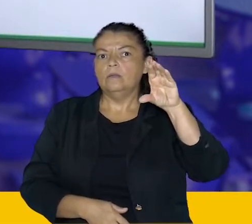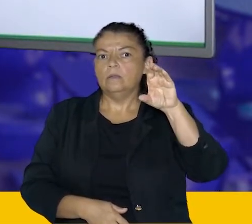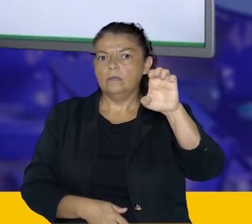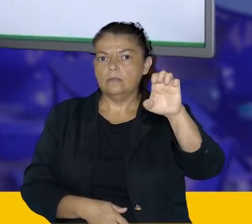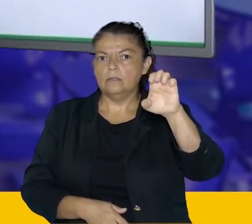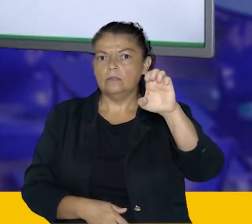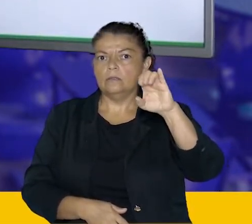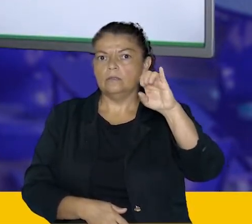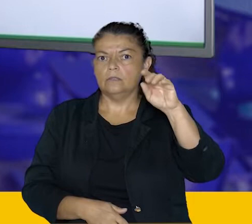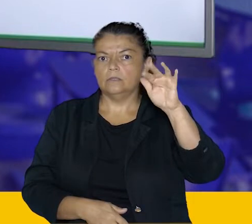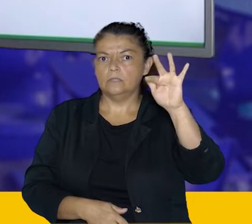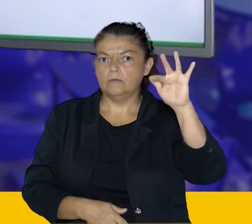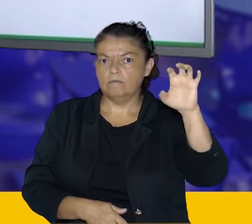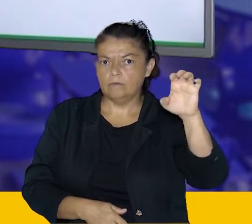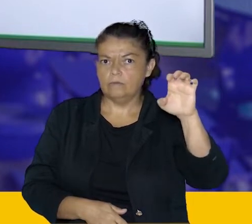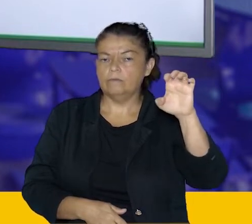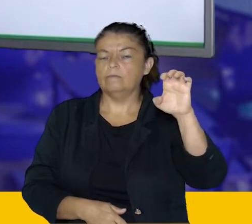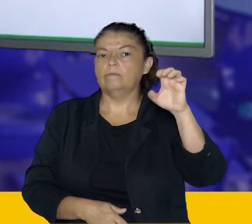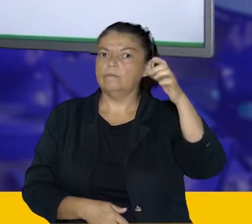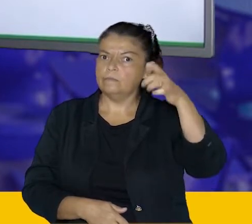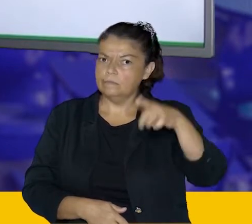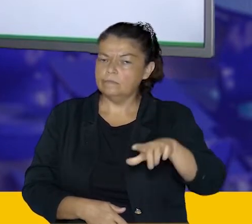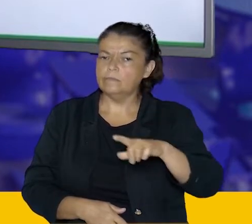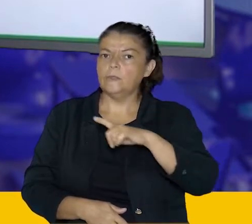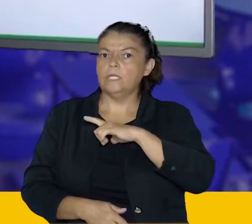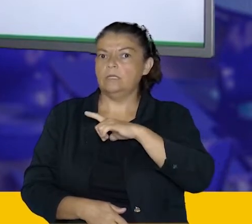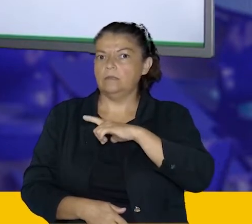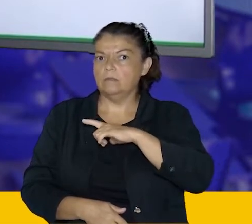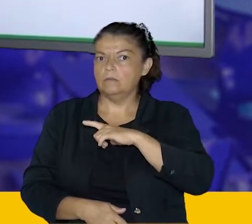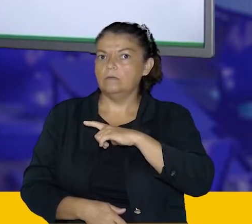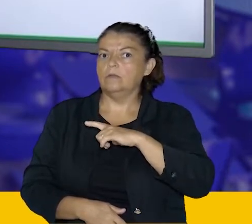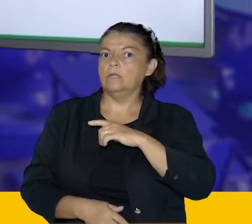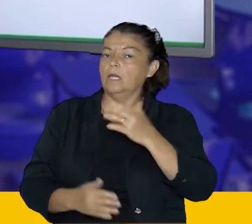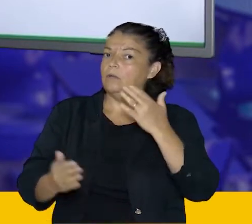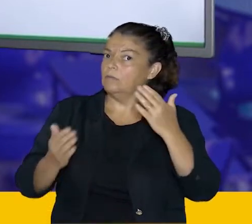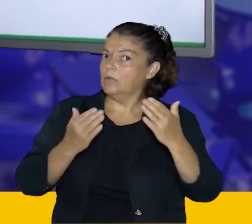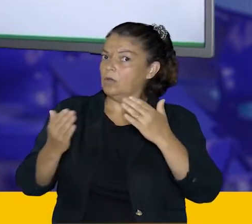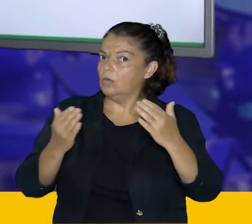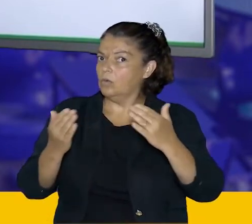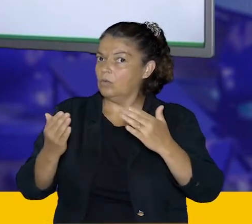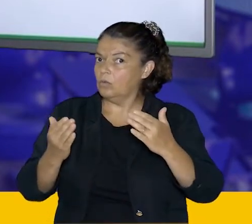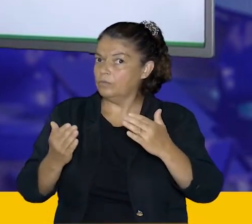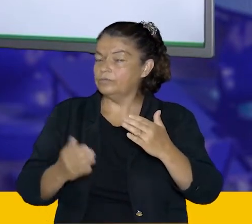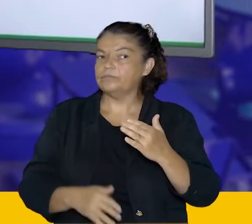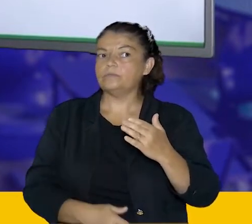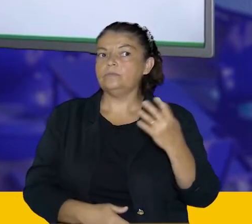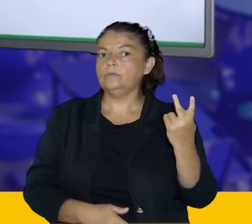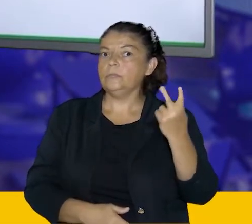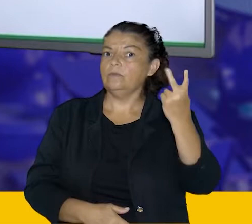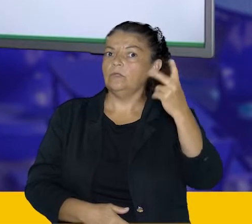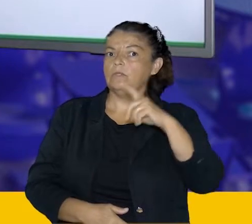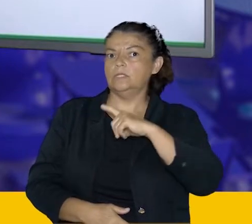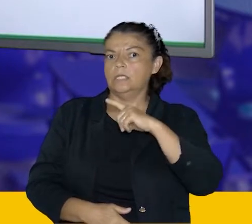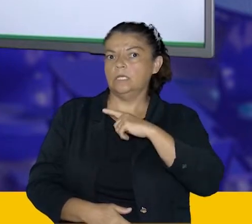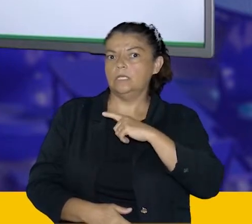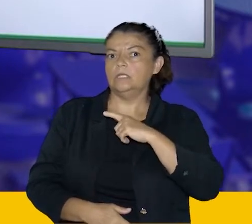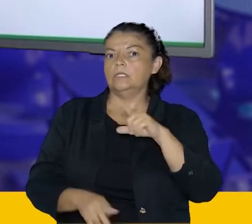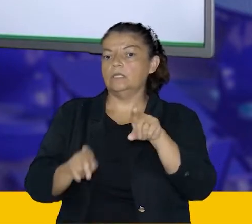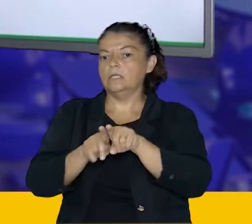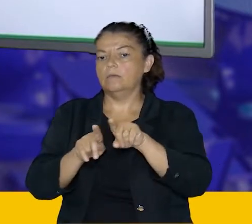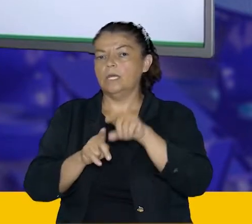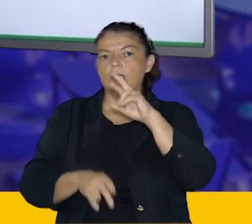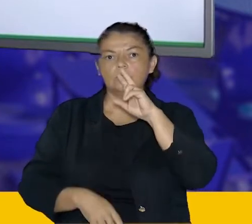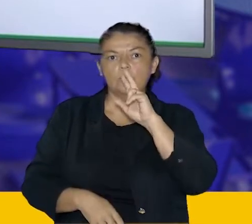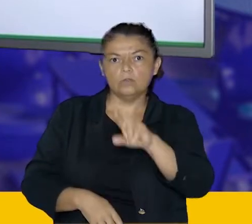estratégia de porcentagem que a gente vem utilizando. A razão entre o valor que temos e o valor total. Multiplicando por